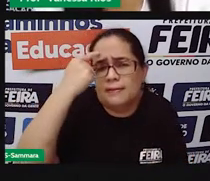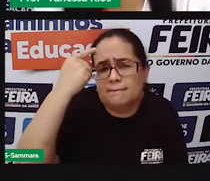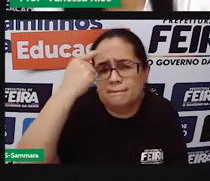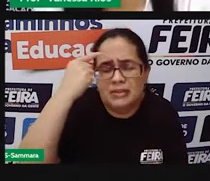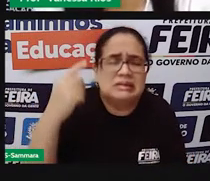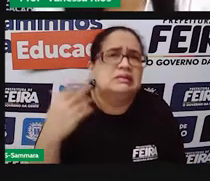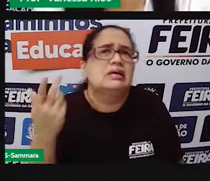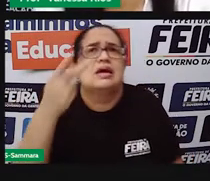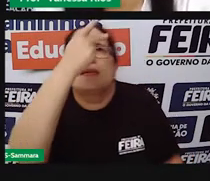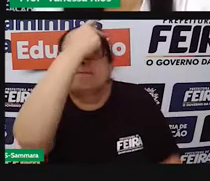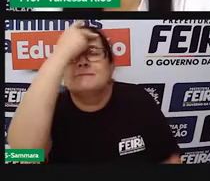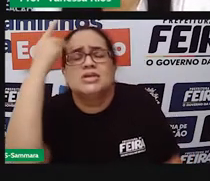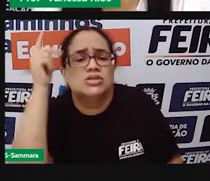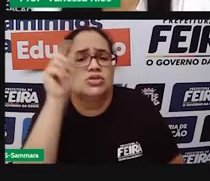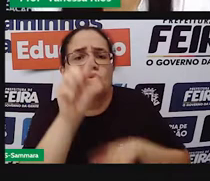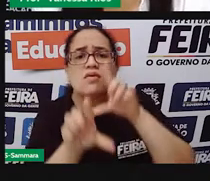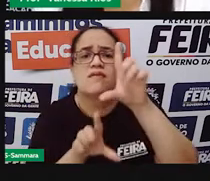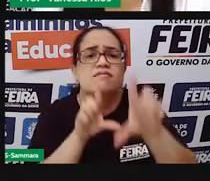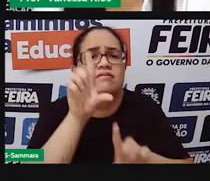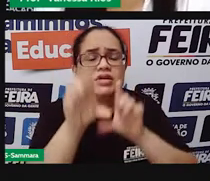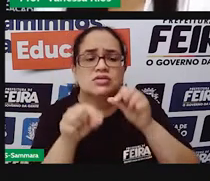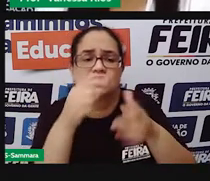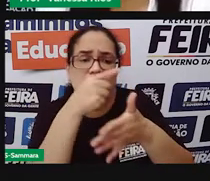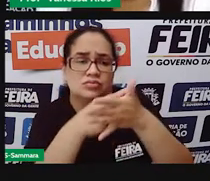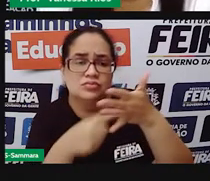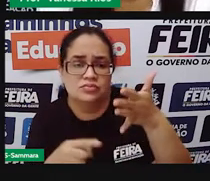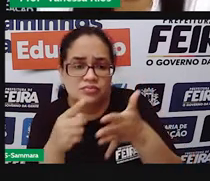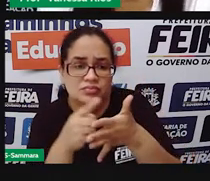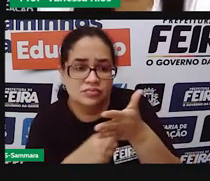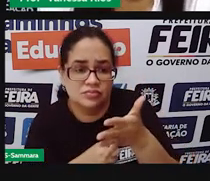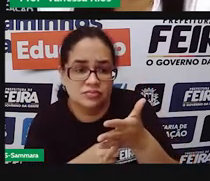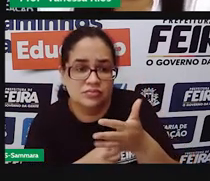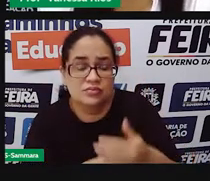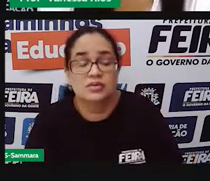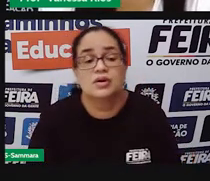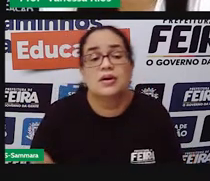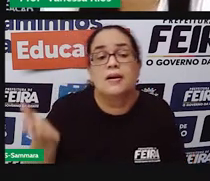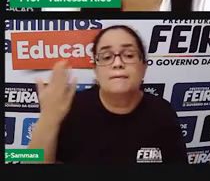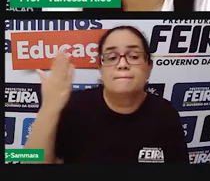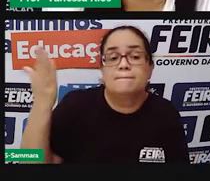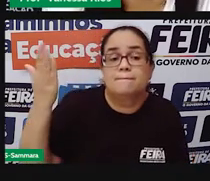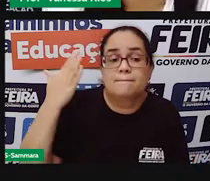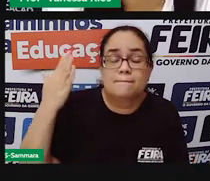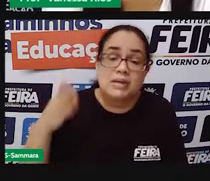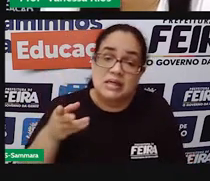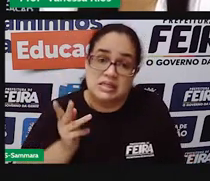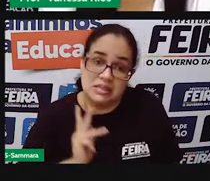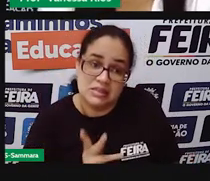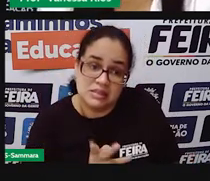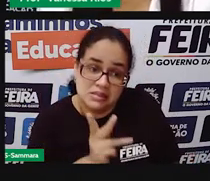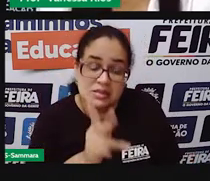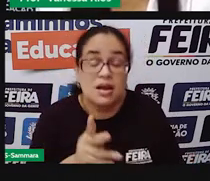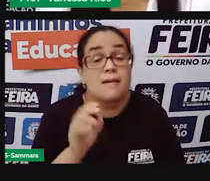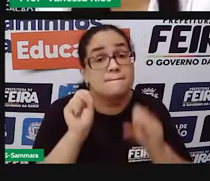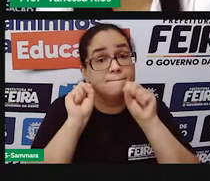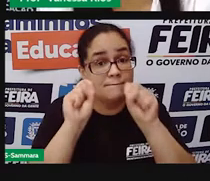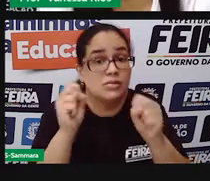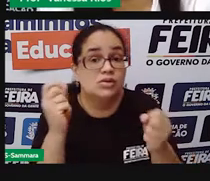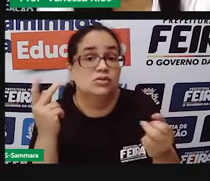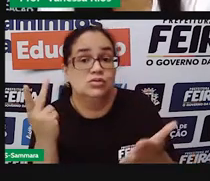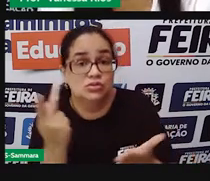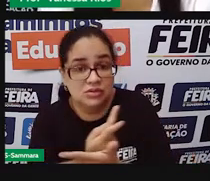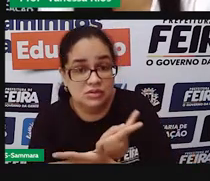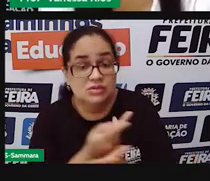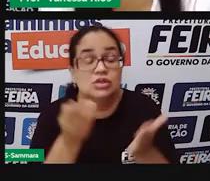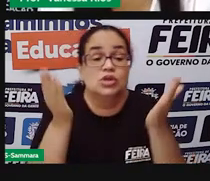votar, ou porque como acontecia muitas vezes no passado, né? Com mais frequência, mas pode acontecer ainda